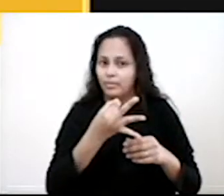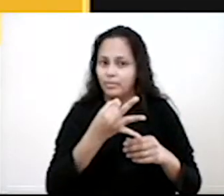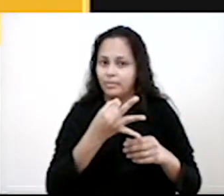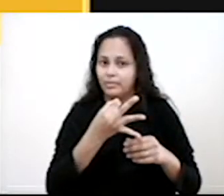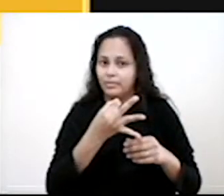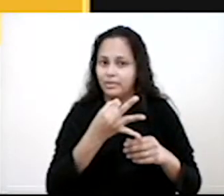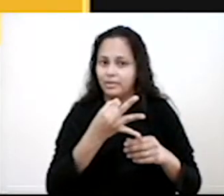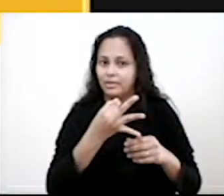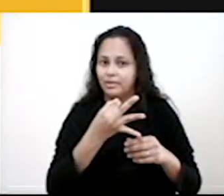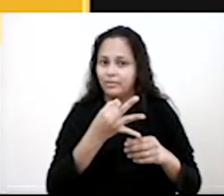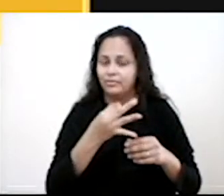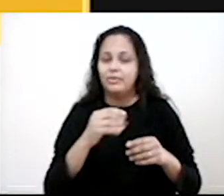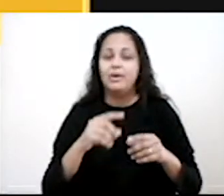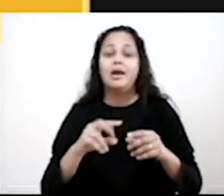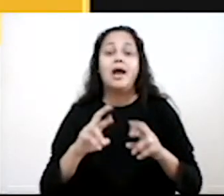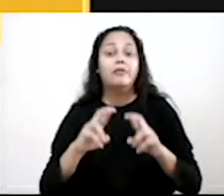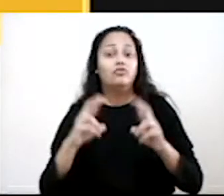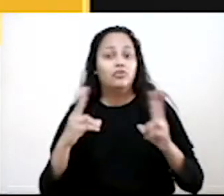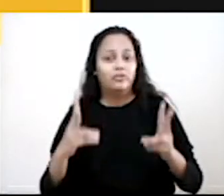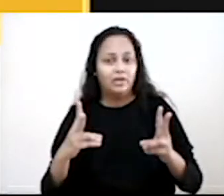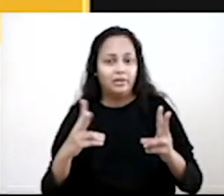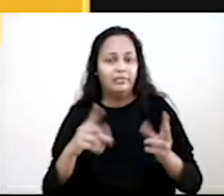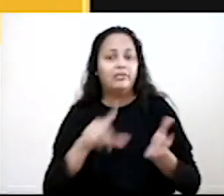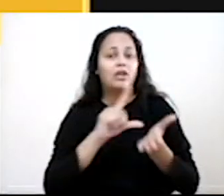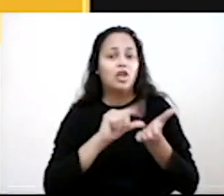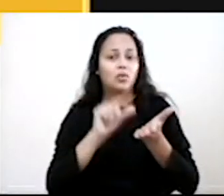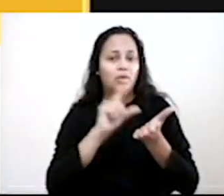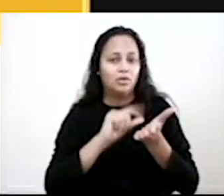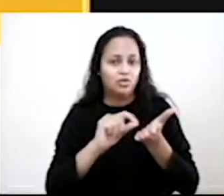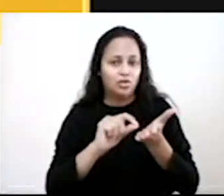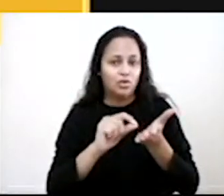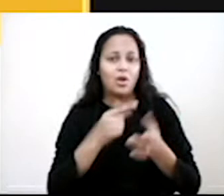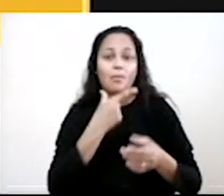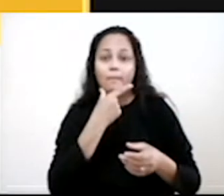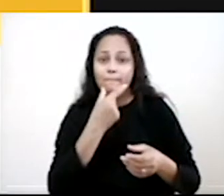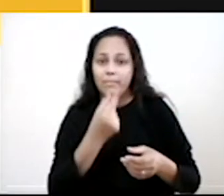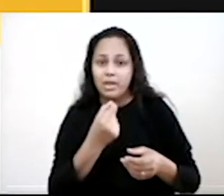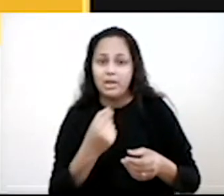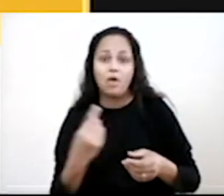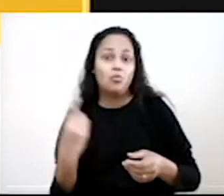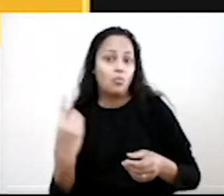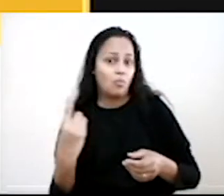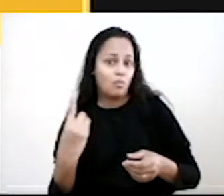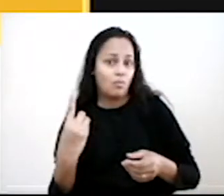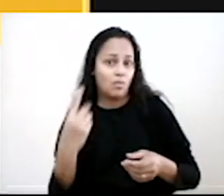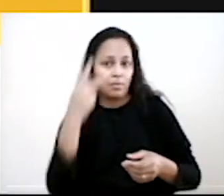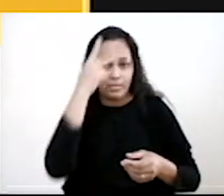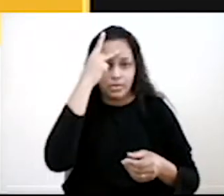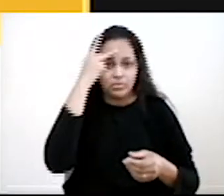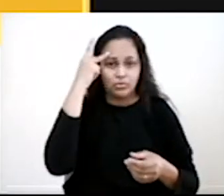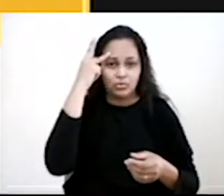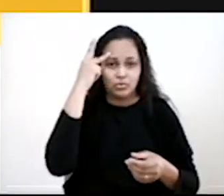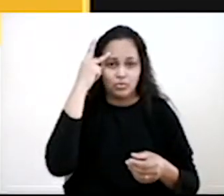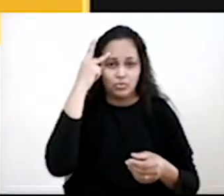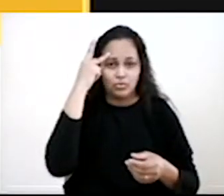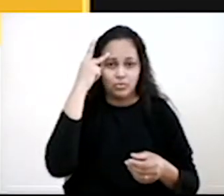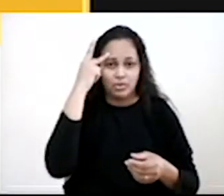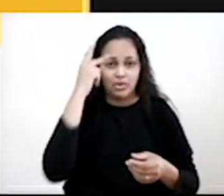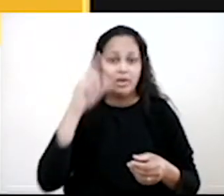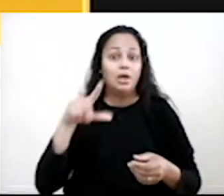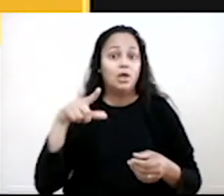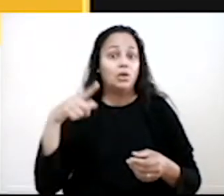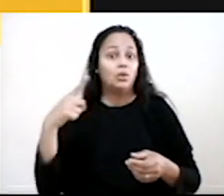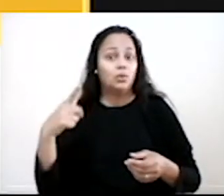determinado ponto de vista, que é aquele, só que a diferença para o editorial é que no artigo é a opinião de uma pessoa. Enquanto no